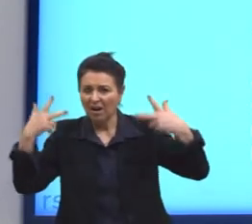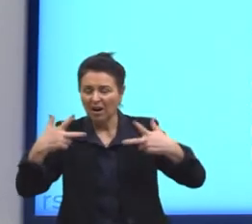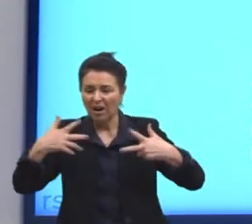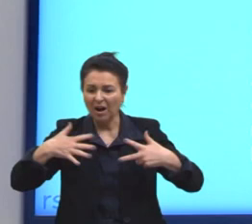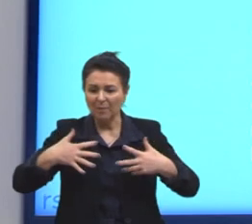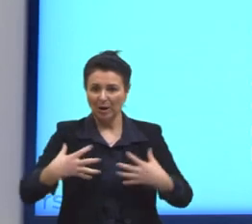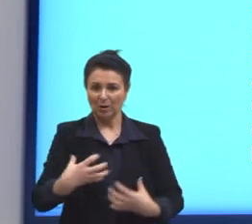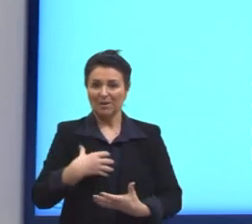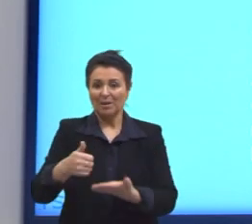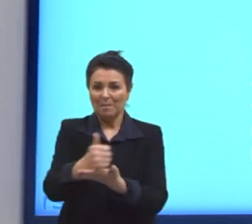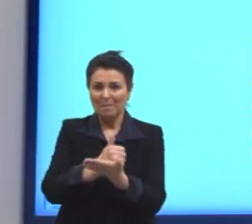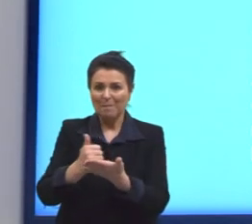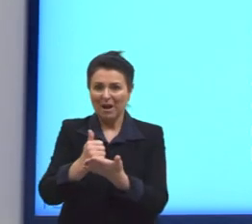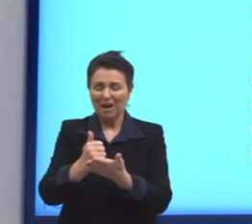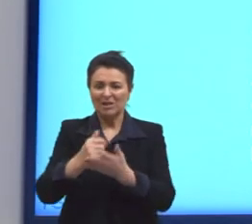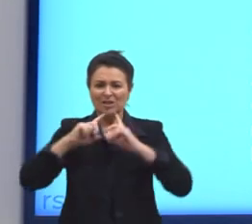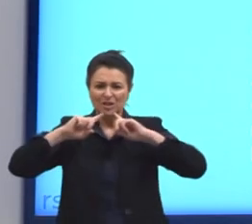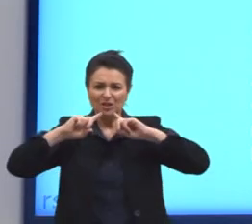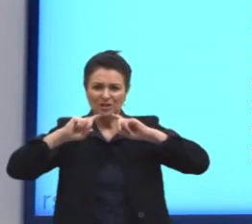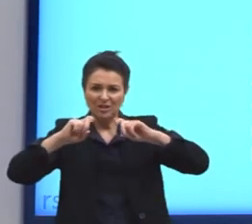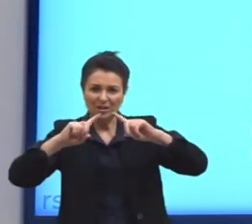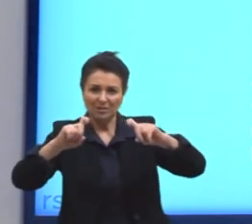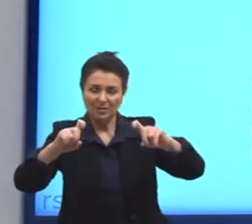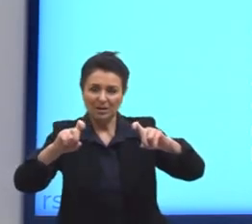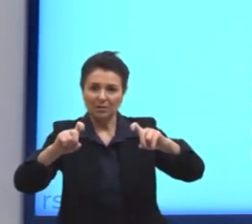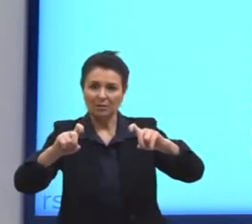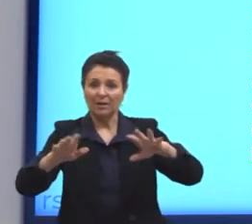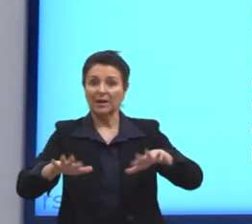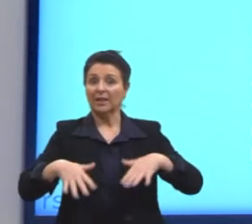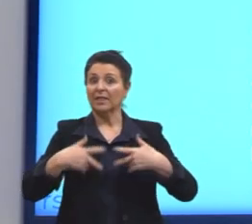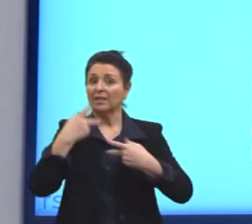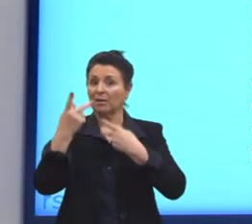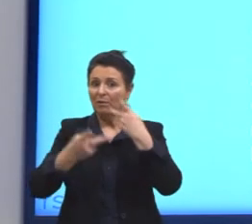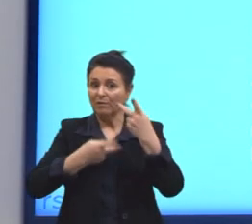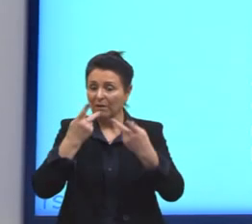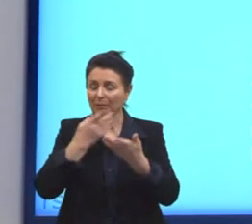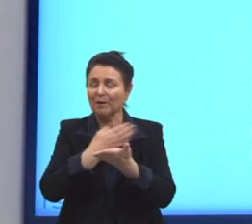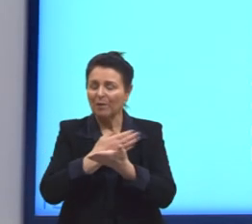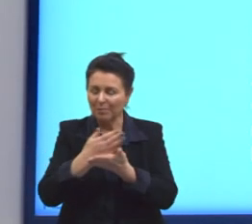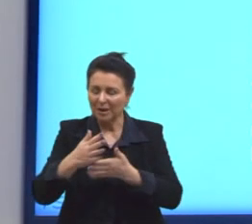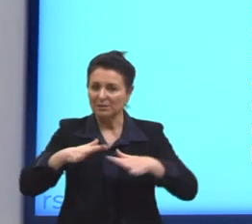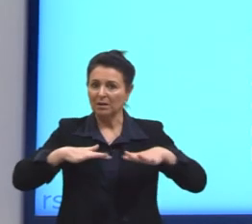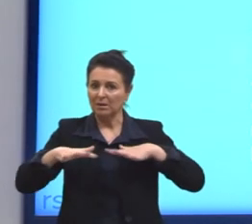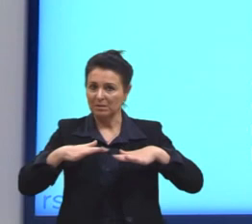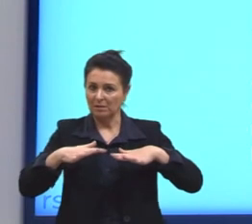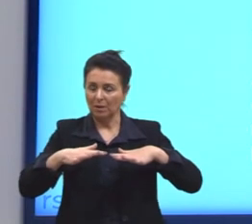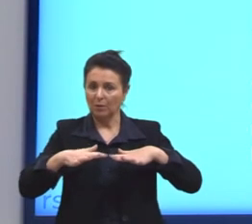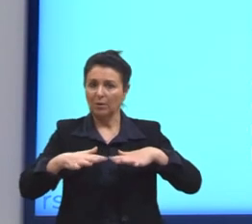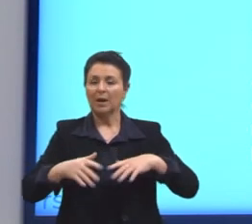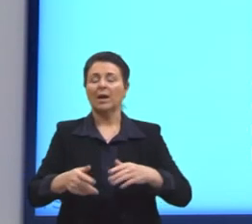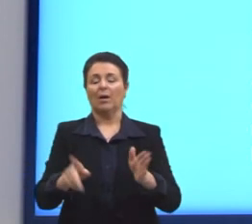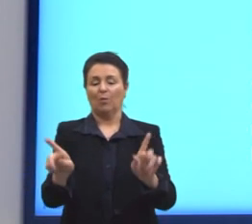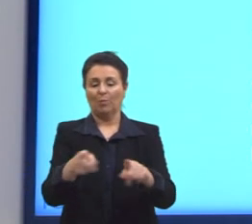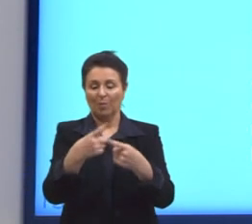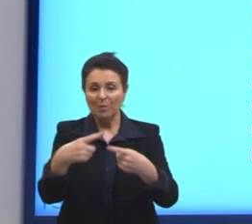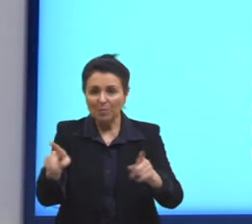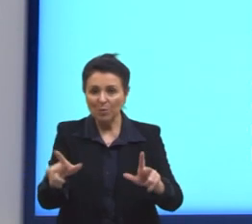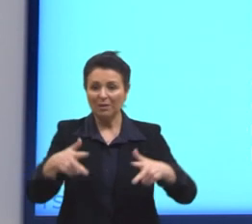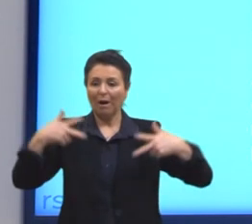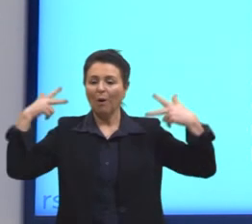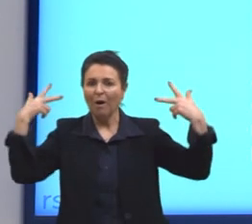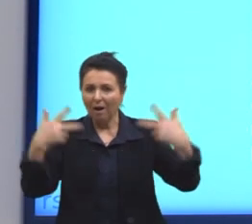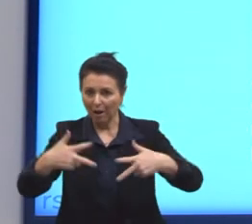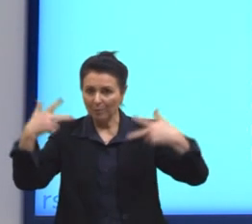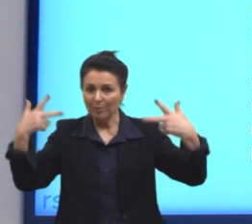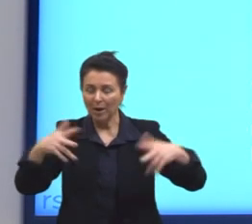reivindicação. E assim, a fala se transforma em ação. Veja que bacana o rap. É um movimento